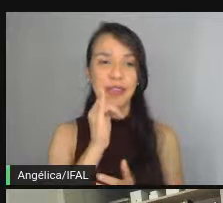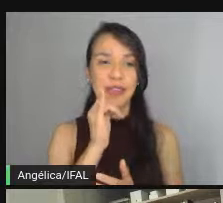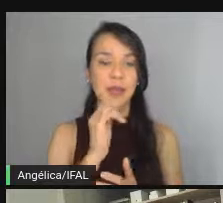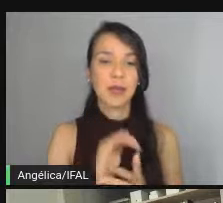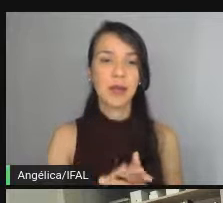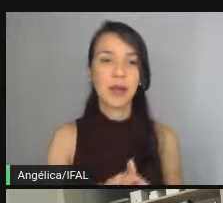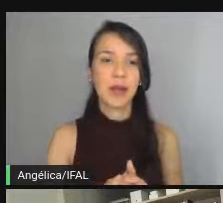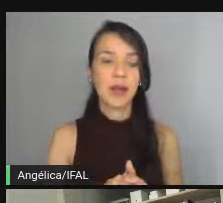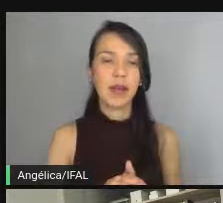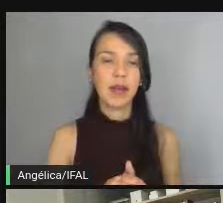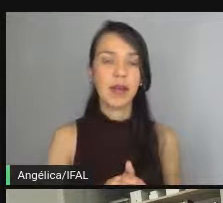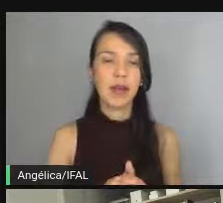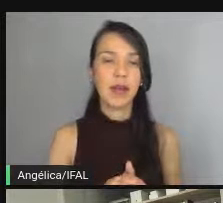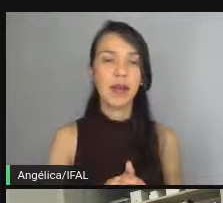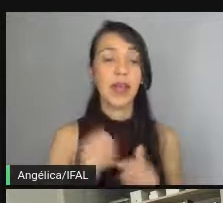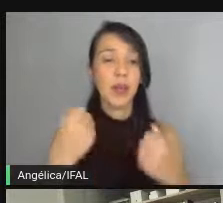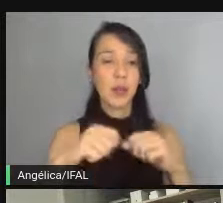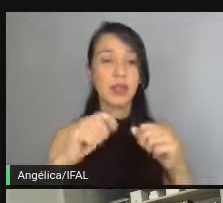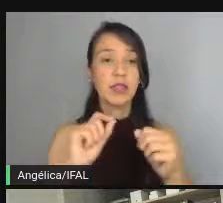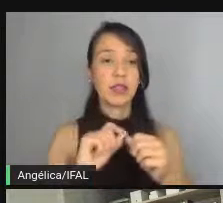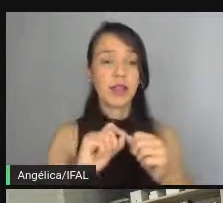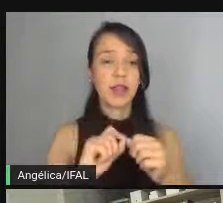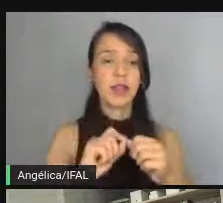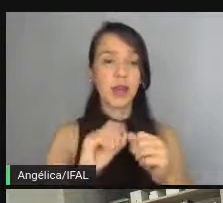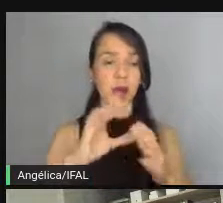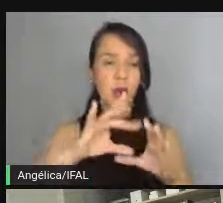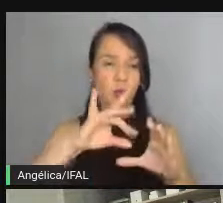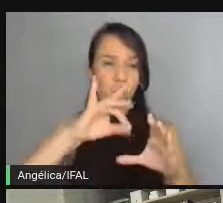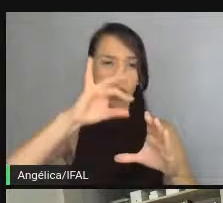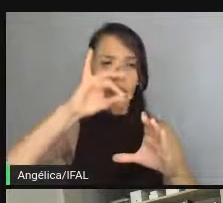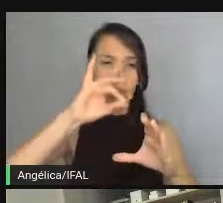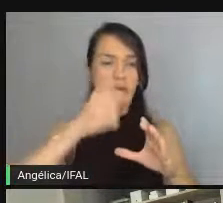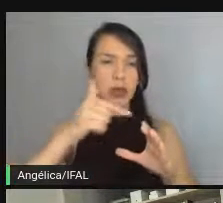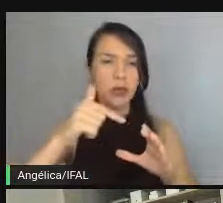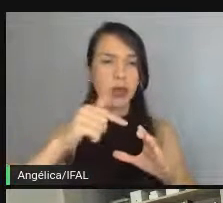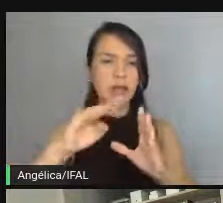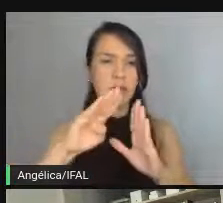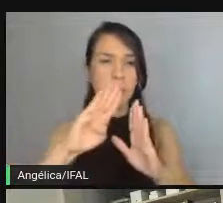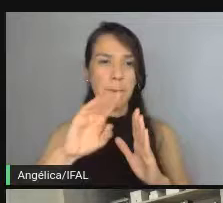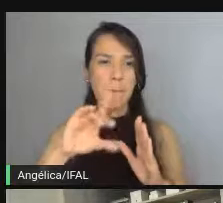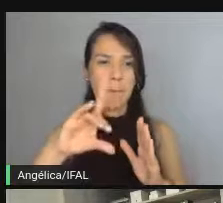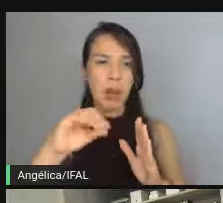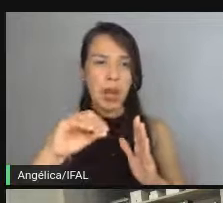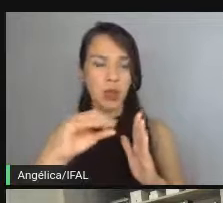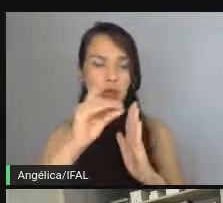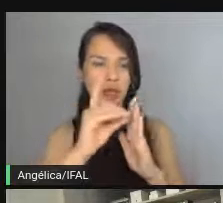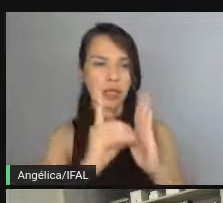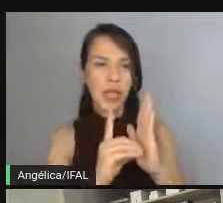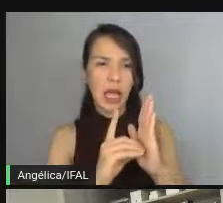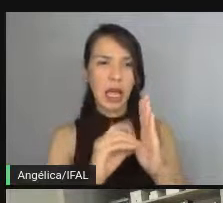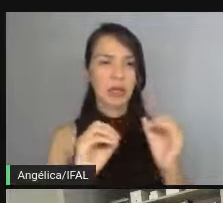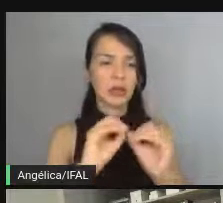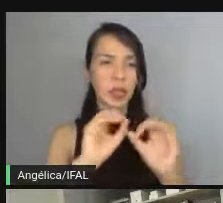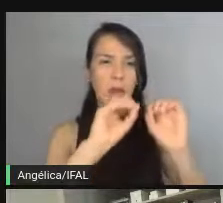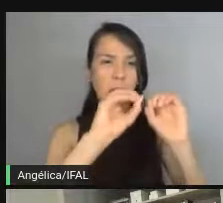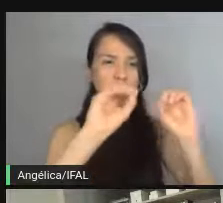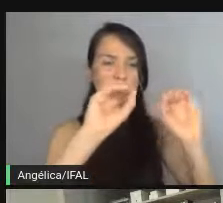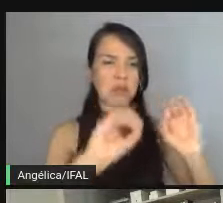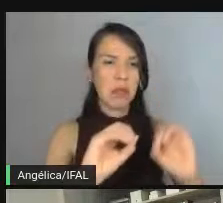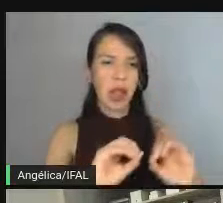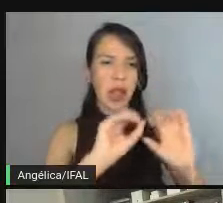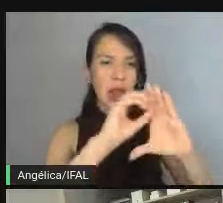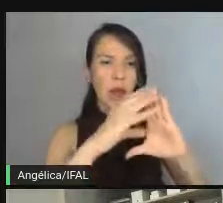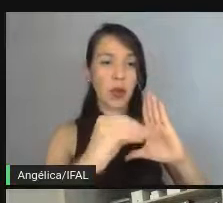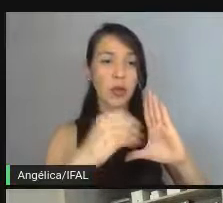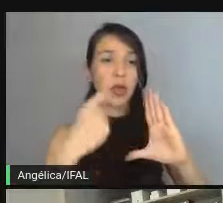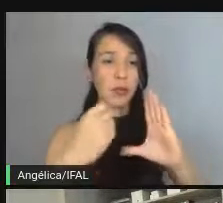tipo, eu preciso fazer uma feature que não tem nem estrutura de banco de dados, não tem estrutura dos modelos dentro do código e fora isso, eu